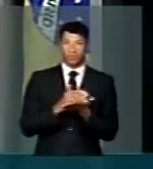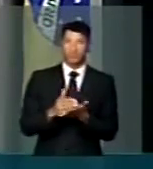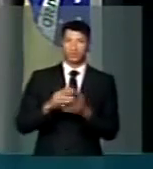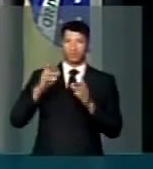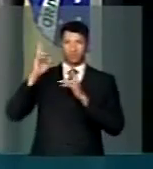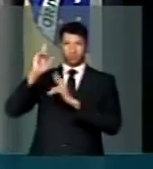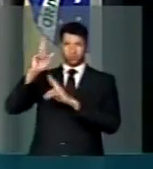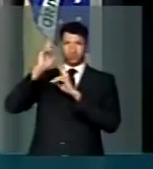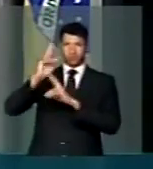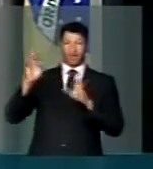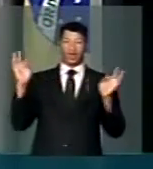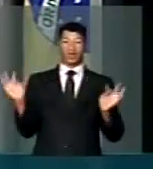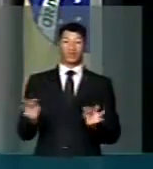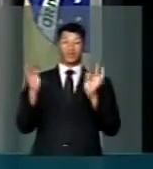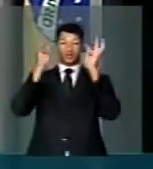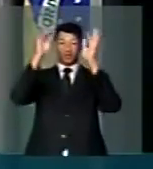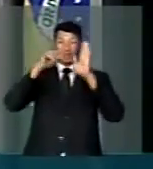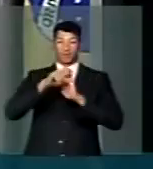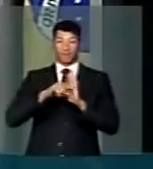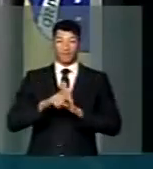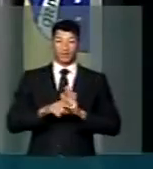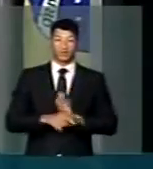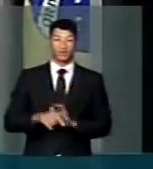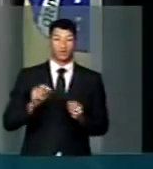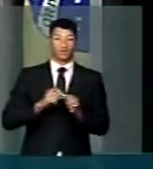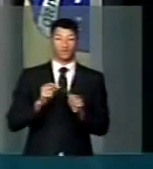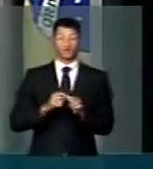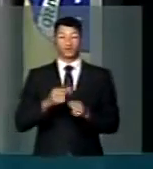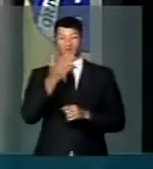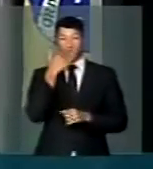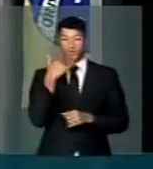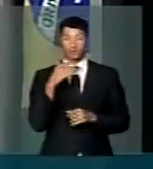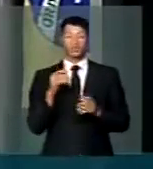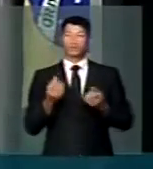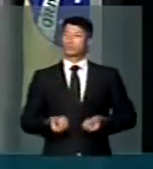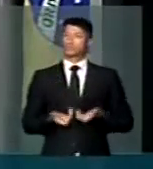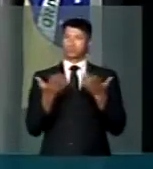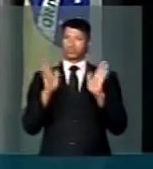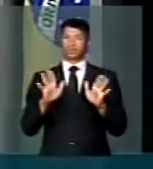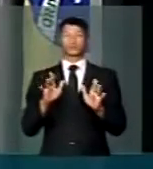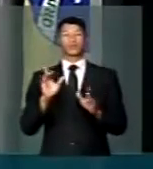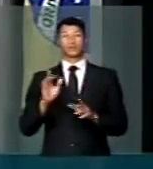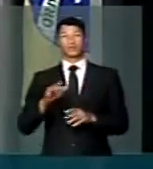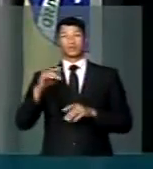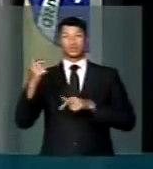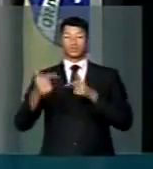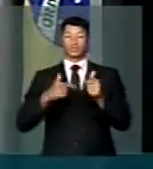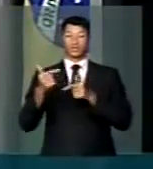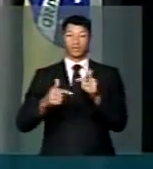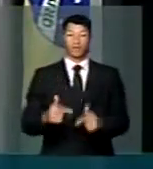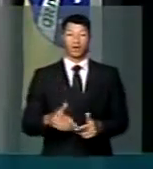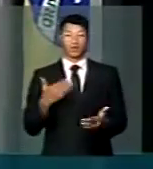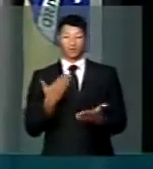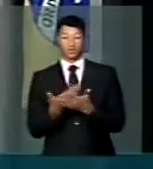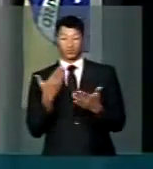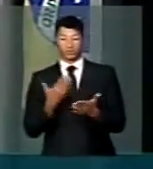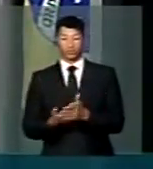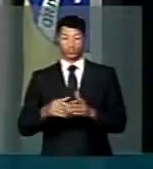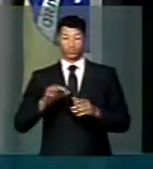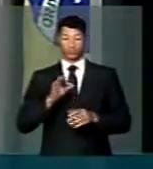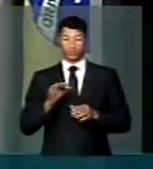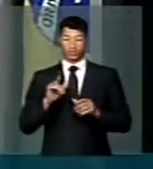revolução em que a tecnologia e pesquisa fez ter alimento com fartura. Este trabalho de estudo da